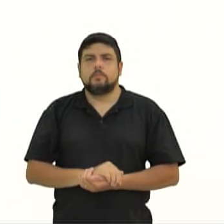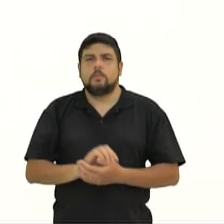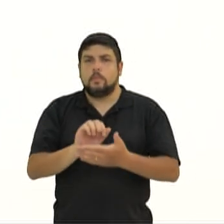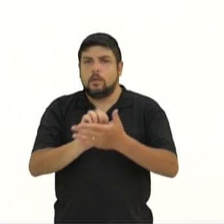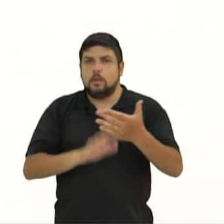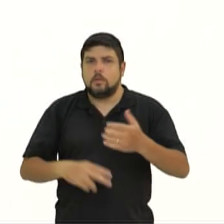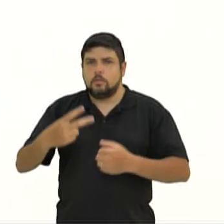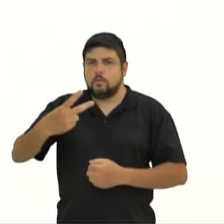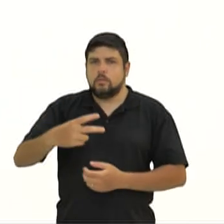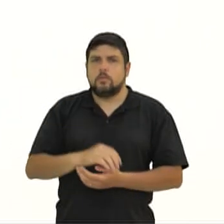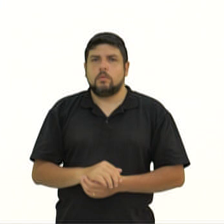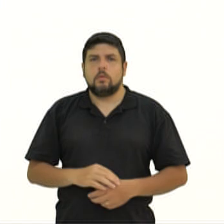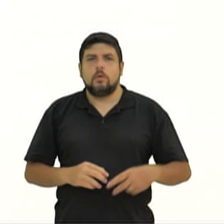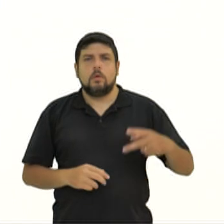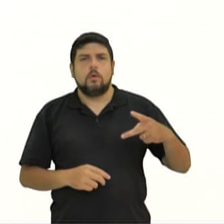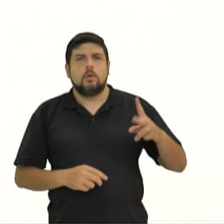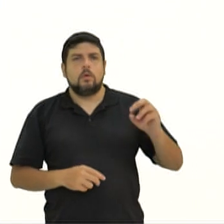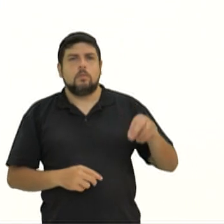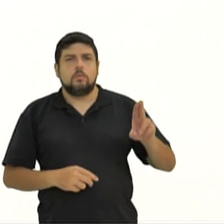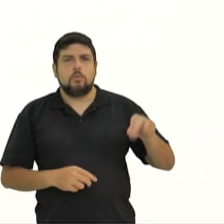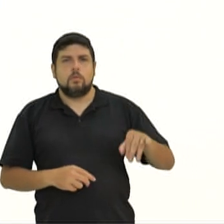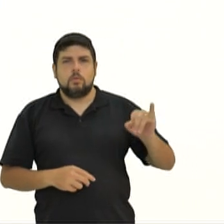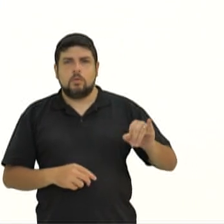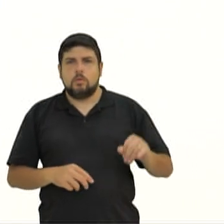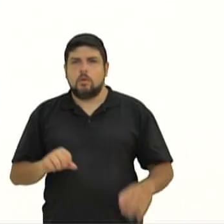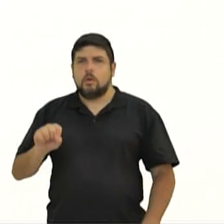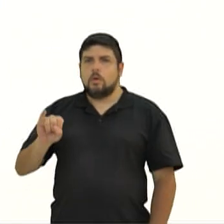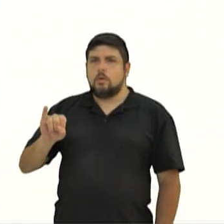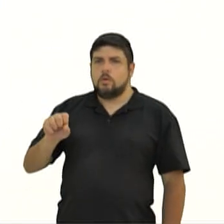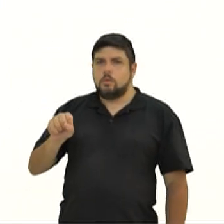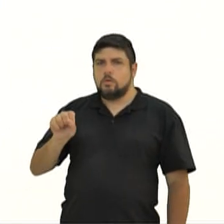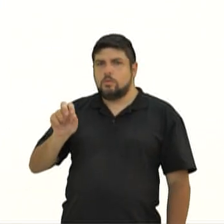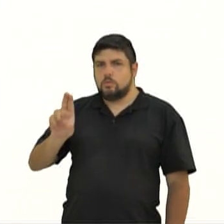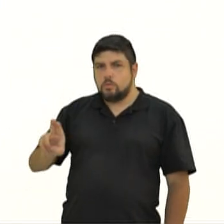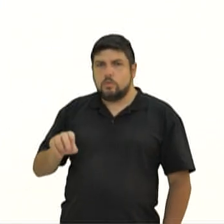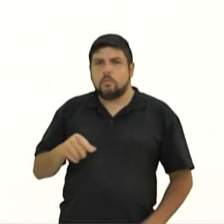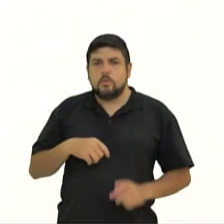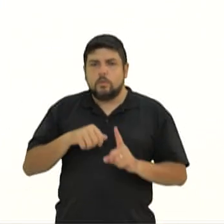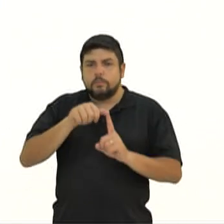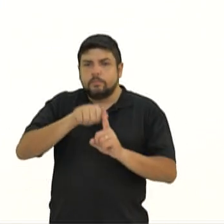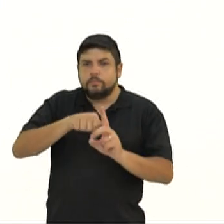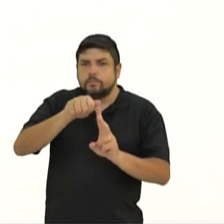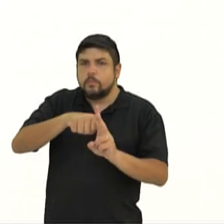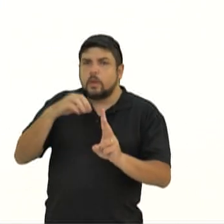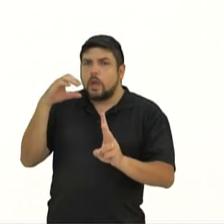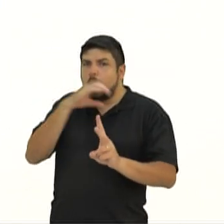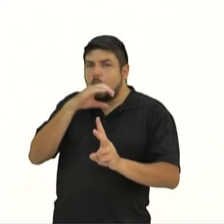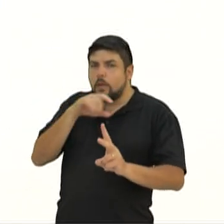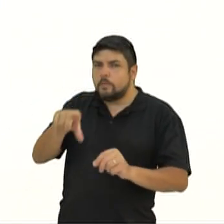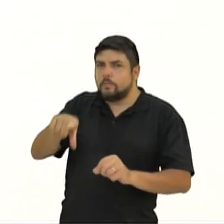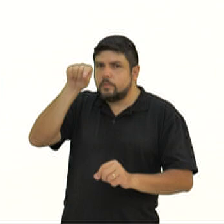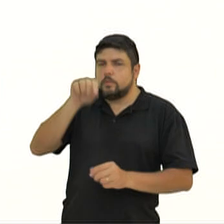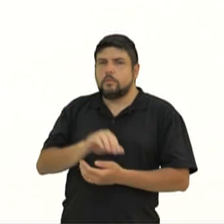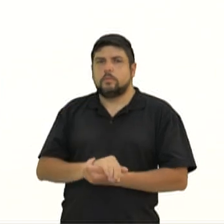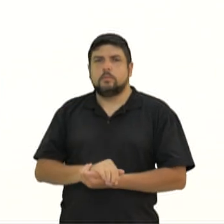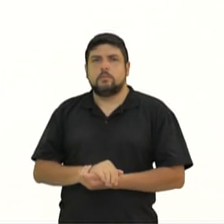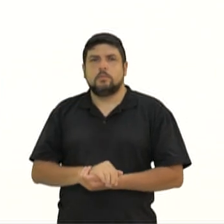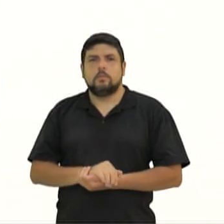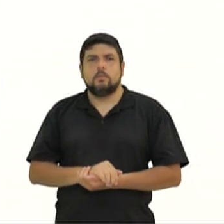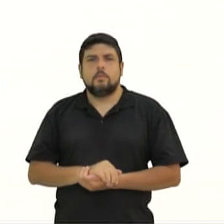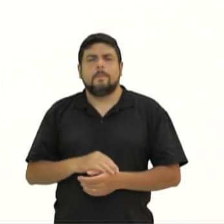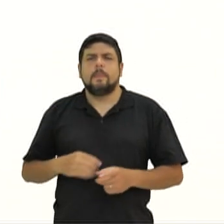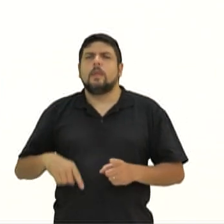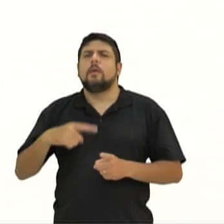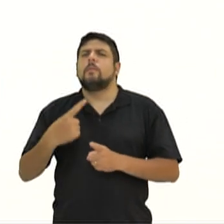Até o Prá-Uni e Sisu, os candidatos têm pouco mais de dois meses para ter certeza. Pessoal, por que é assim o verbo